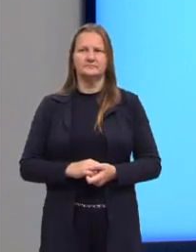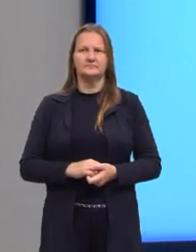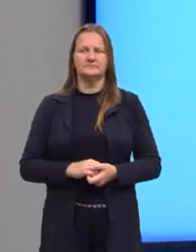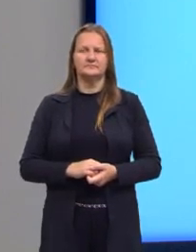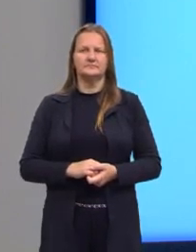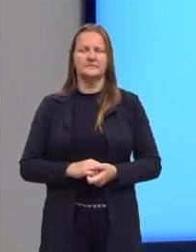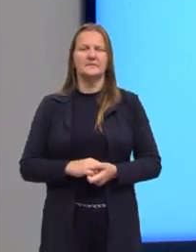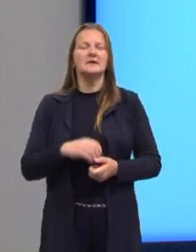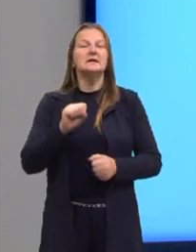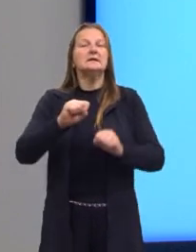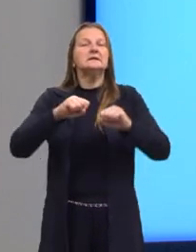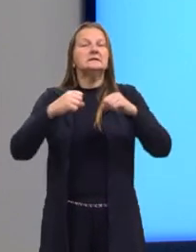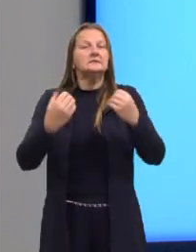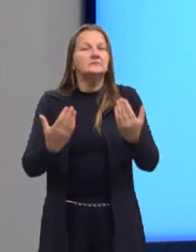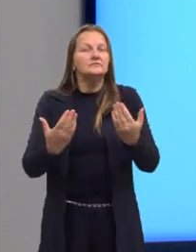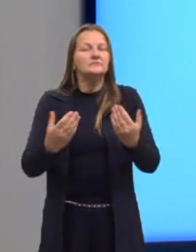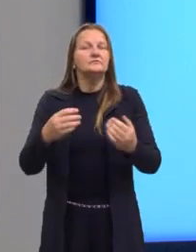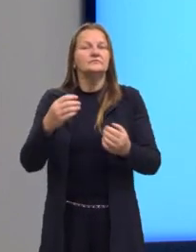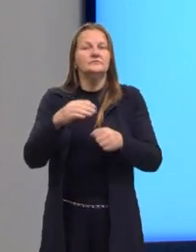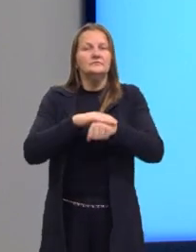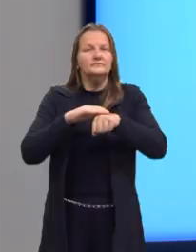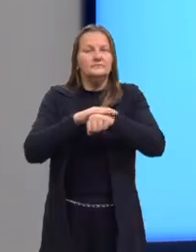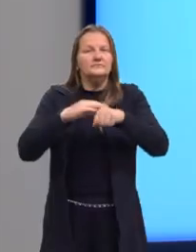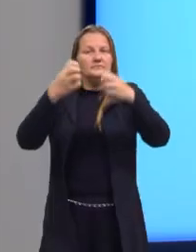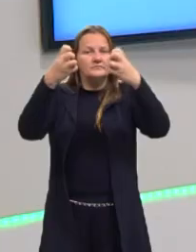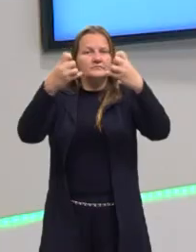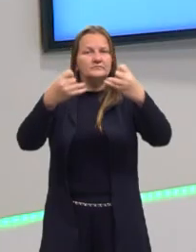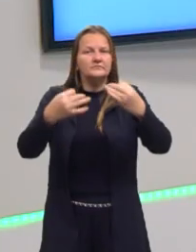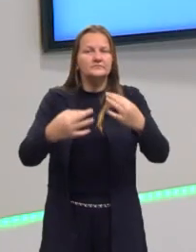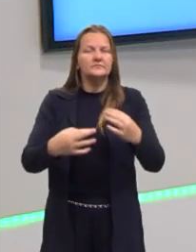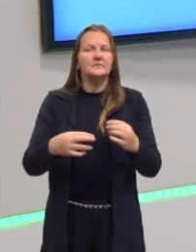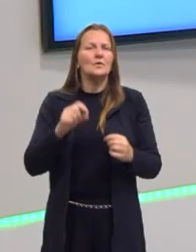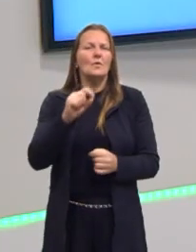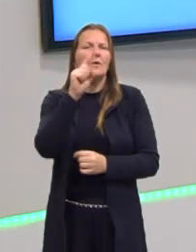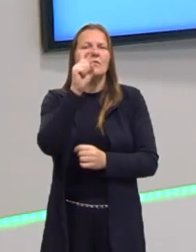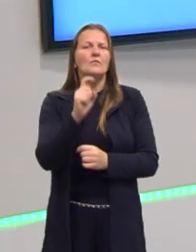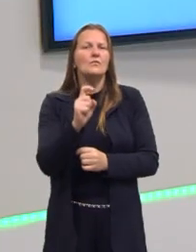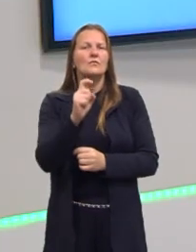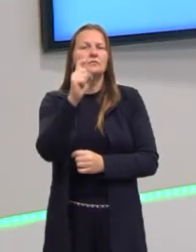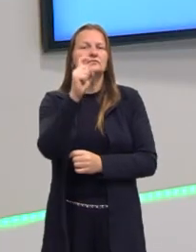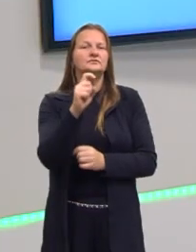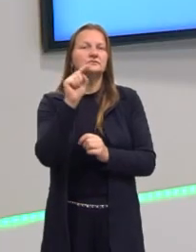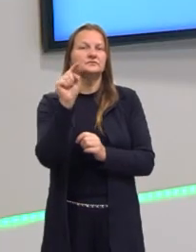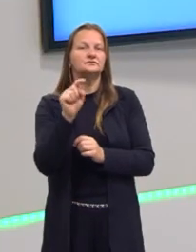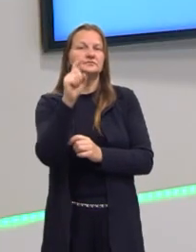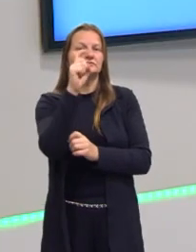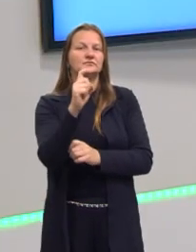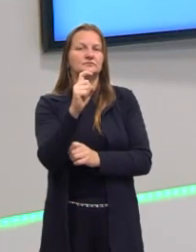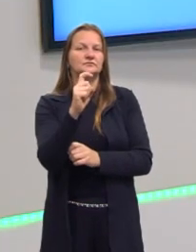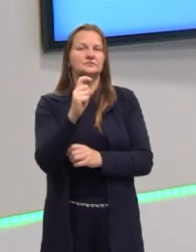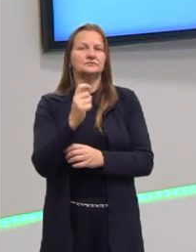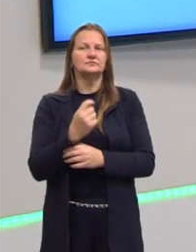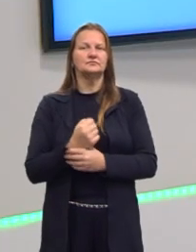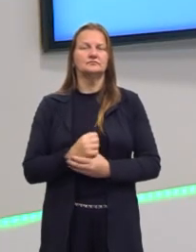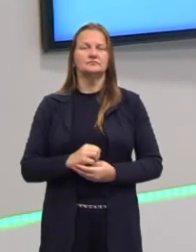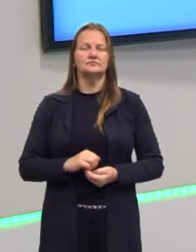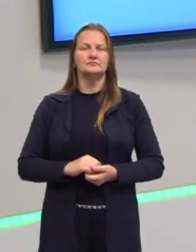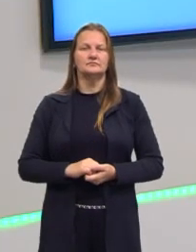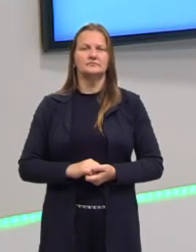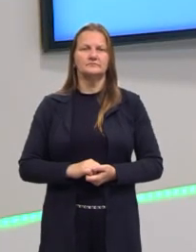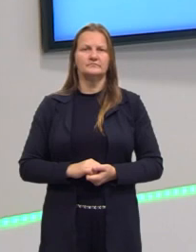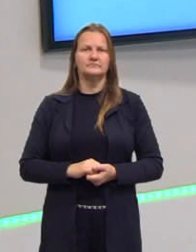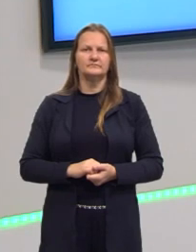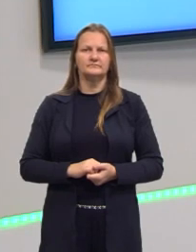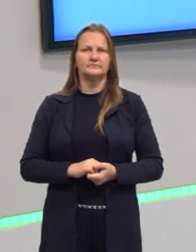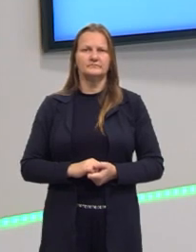Quando nós falamos ali, gente, que o valor de X, né? Para que essa questão aqui então seja